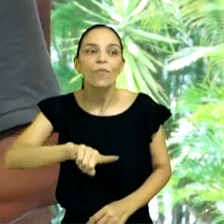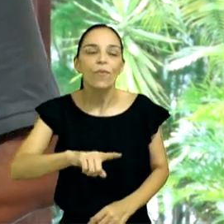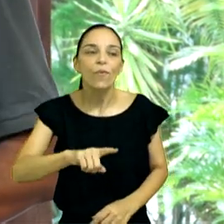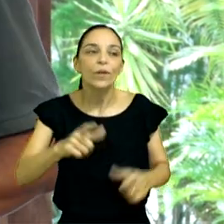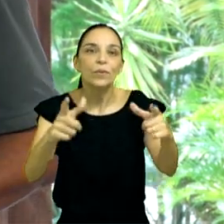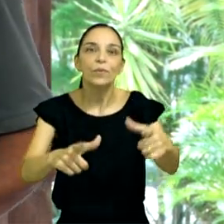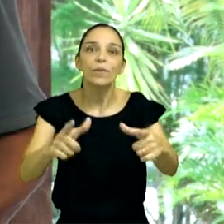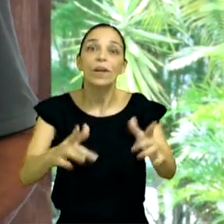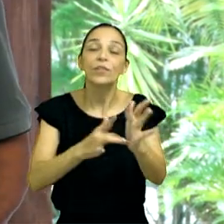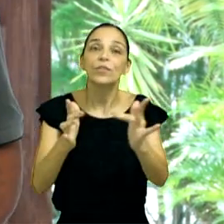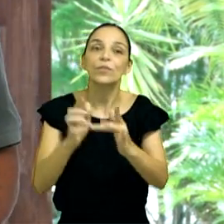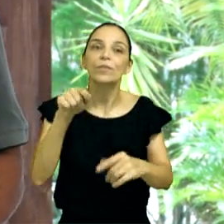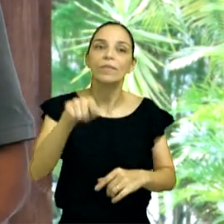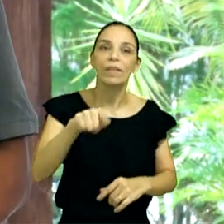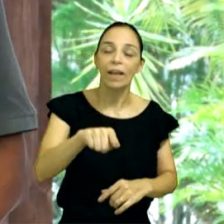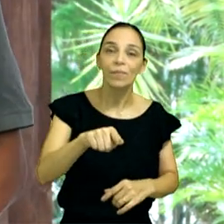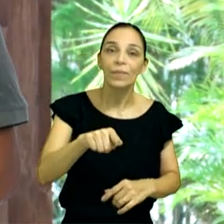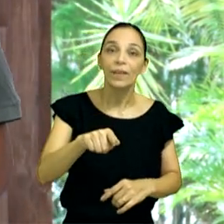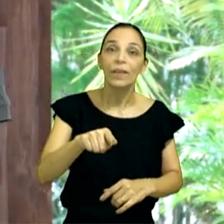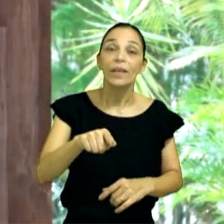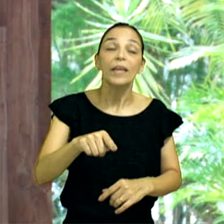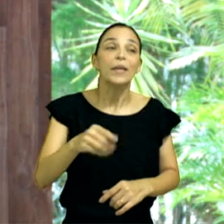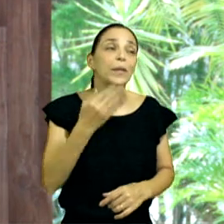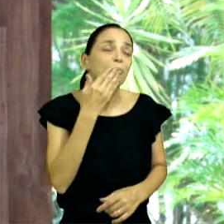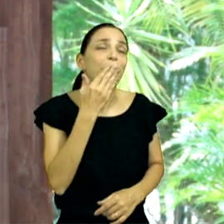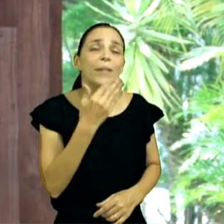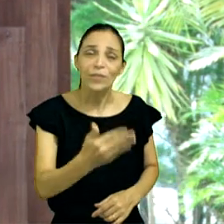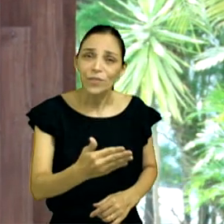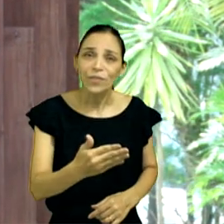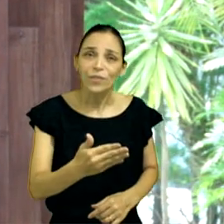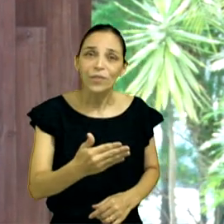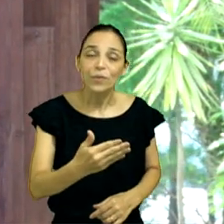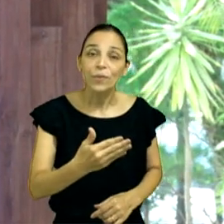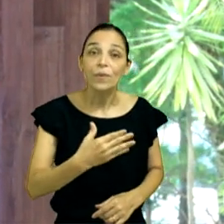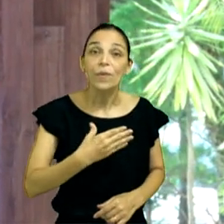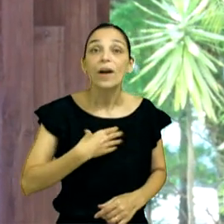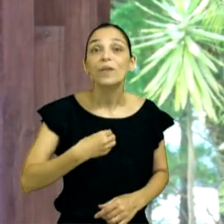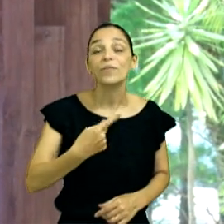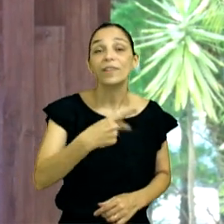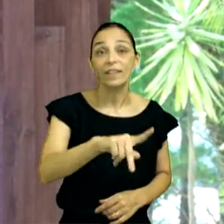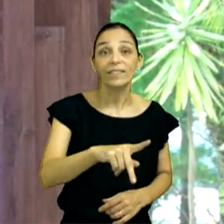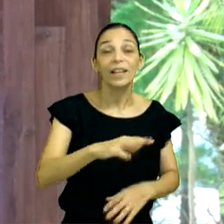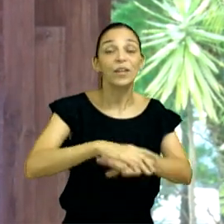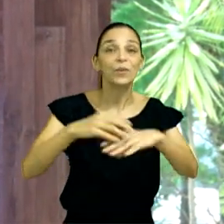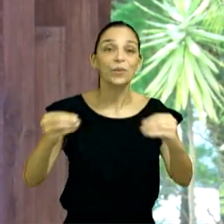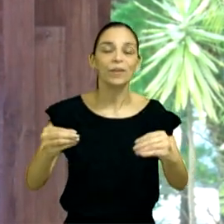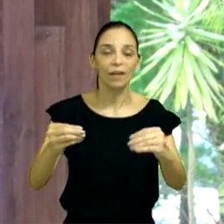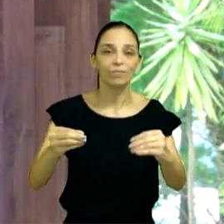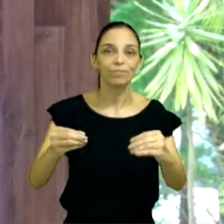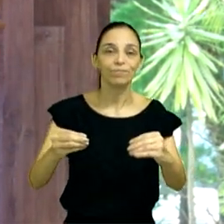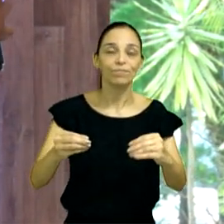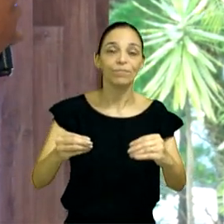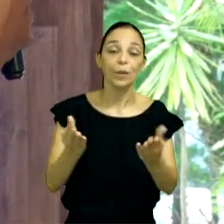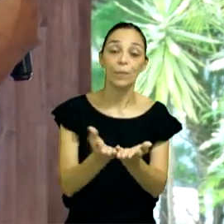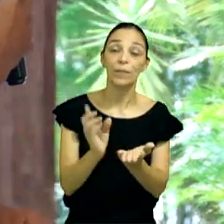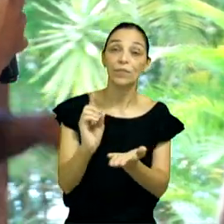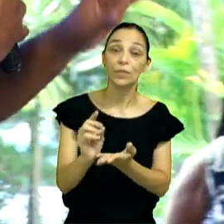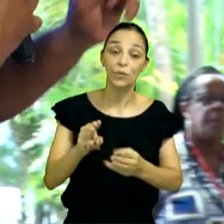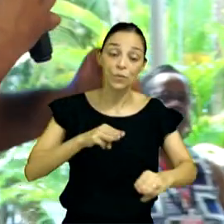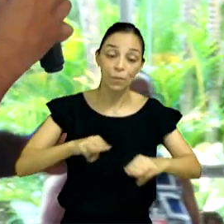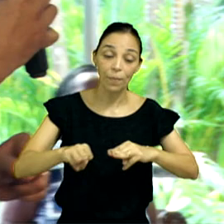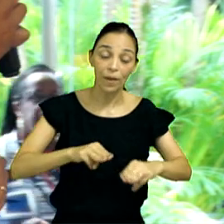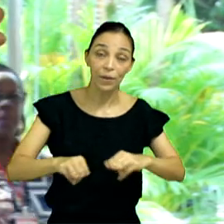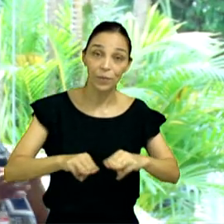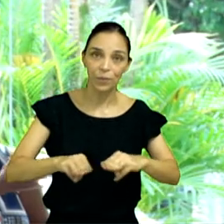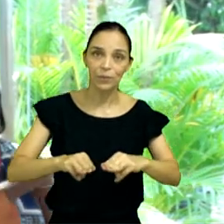eu acho linda essa passagem, muito linda, se você está anotando aí, está lá em Marcos, no capítulo 7, no verso 25, não